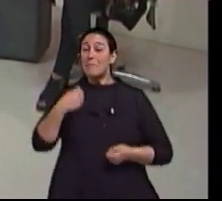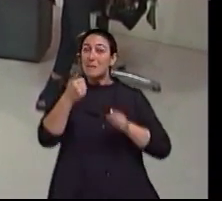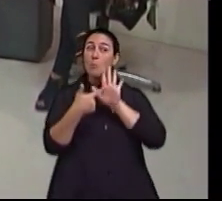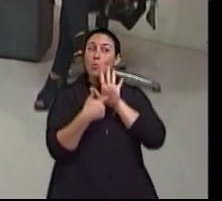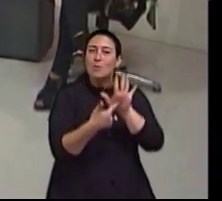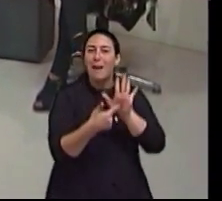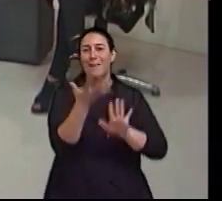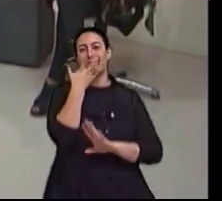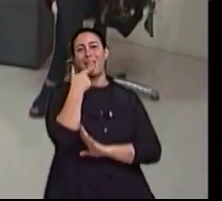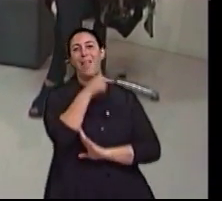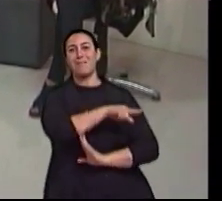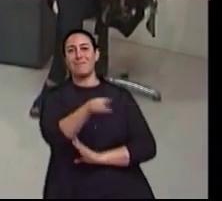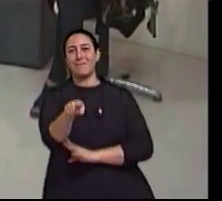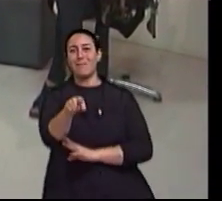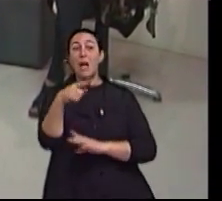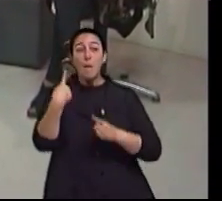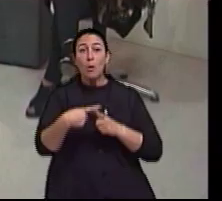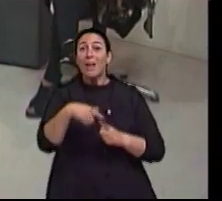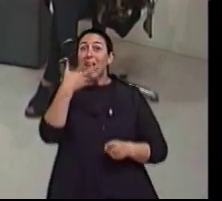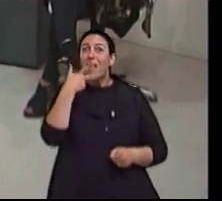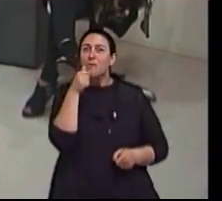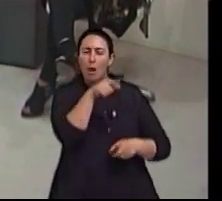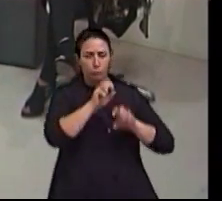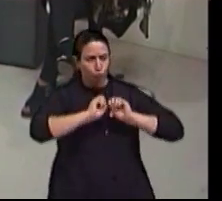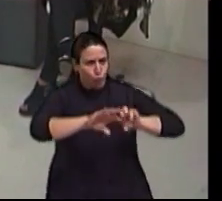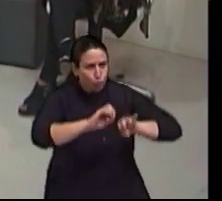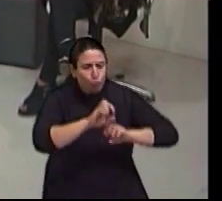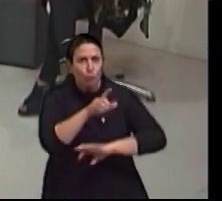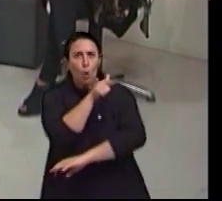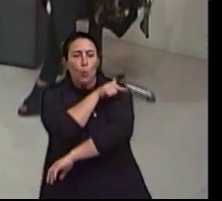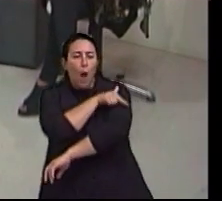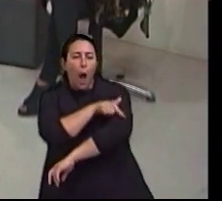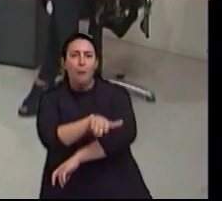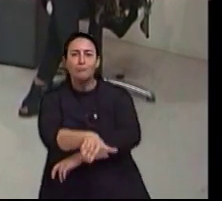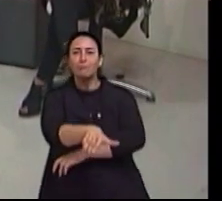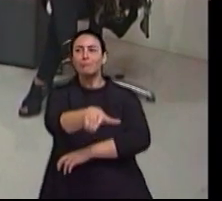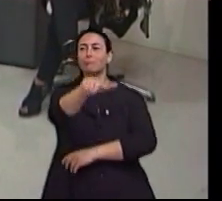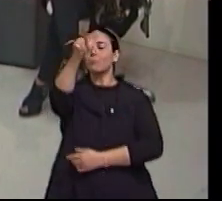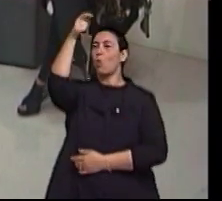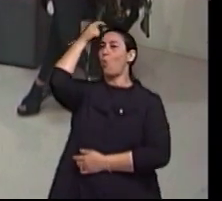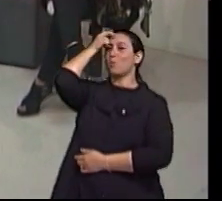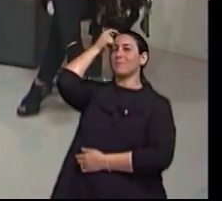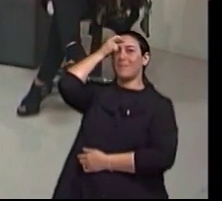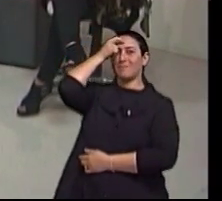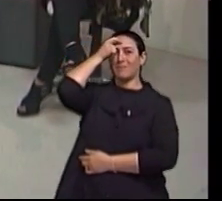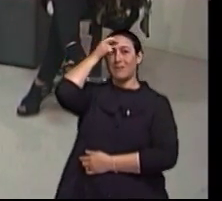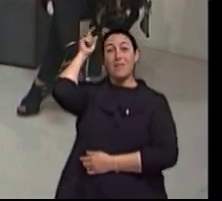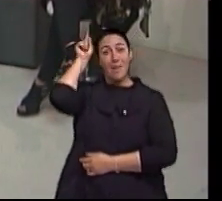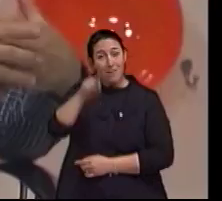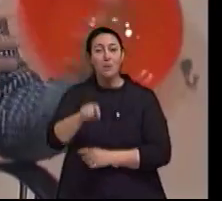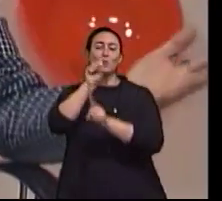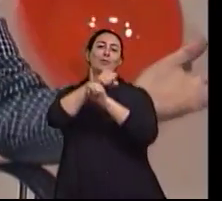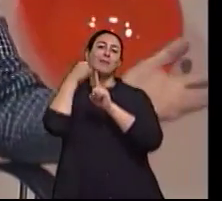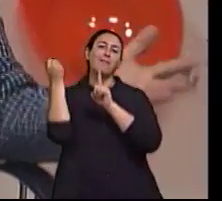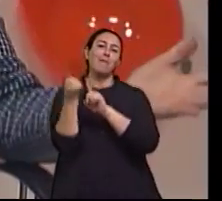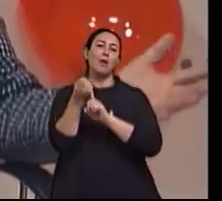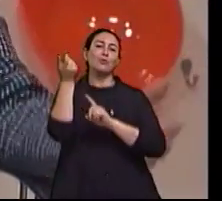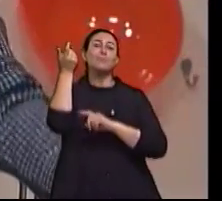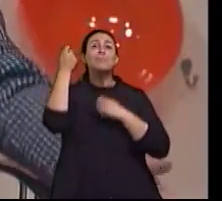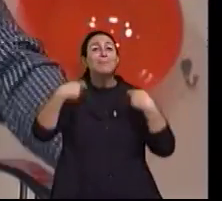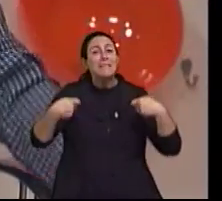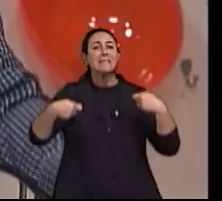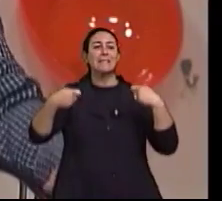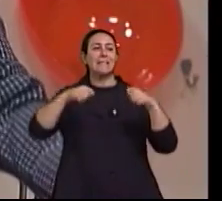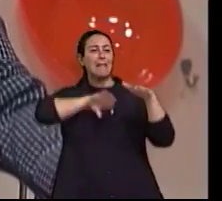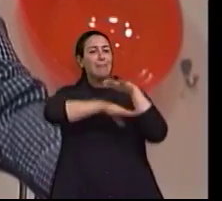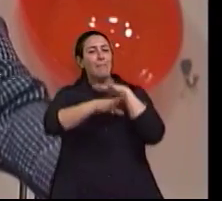crianças, entendendo que a sociedade é feita de diferenças. Exatamente. E a gente tem que ter uma sociedade que seja adaptável a todas